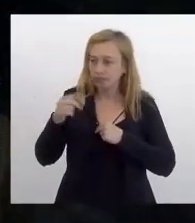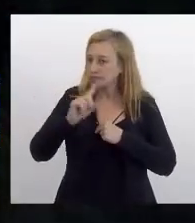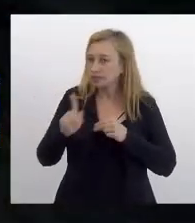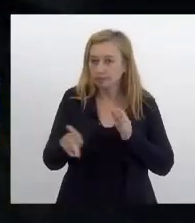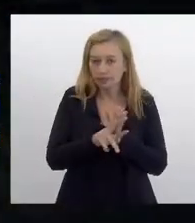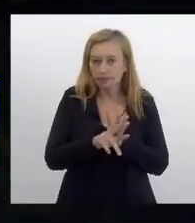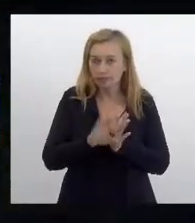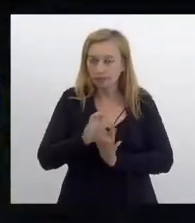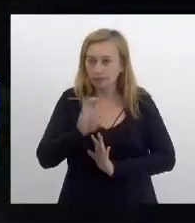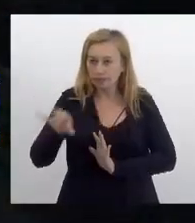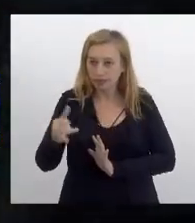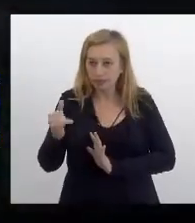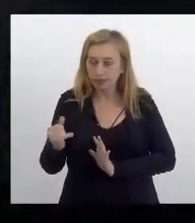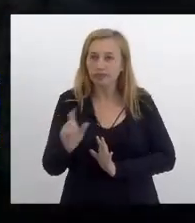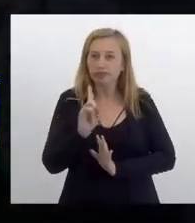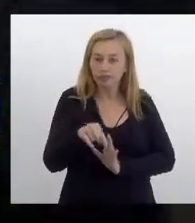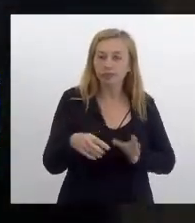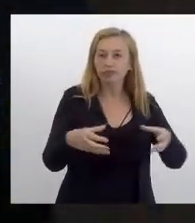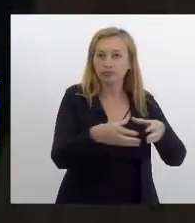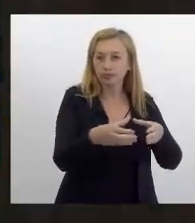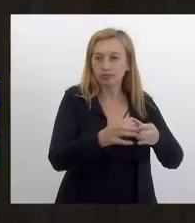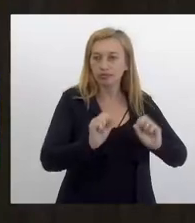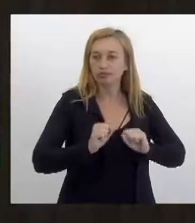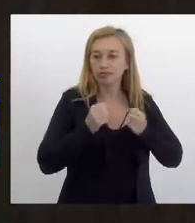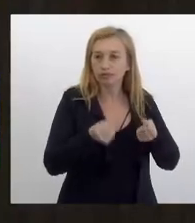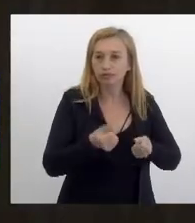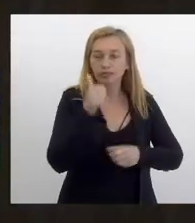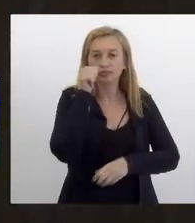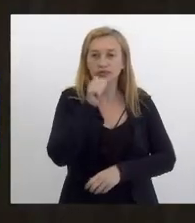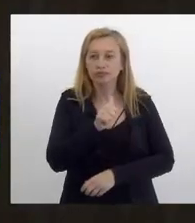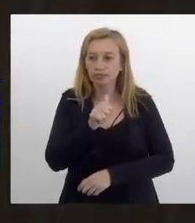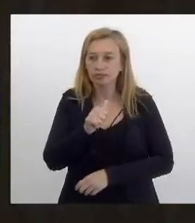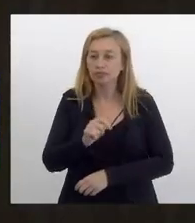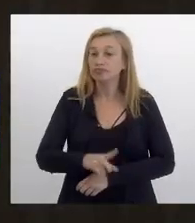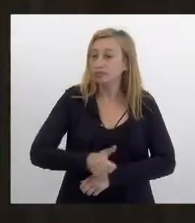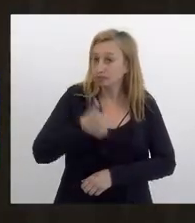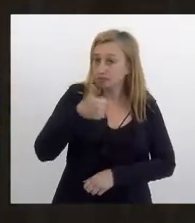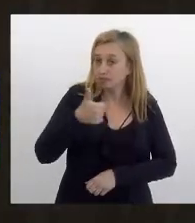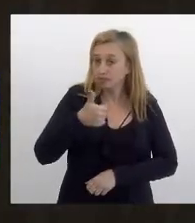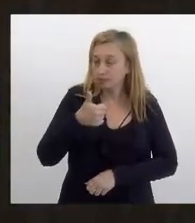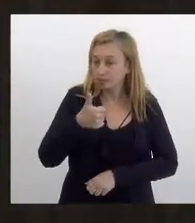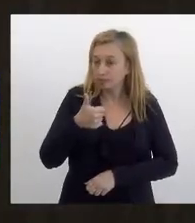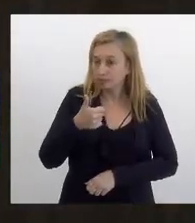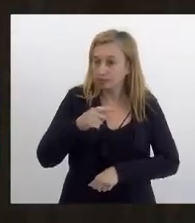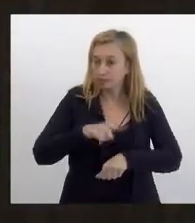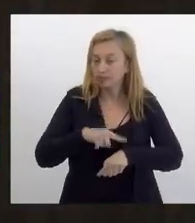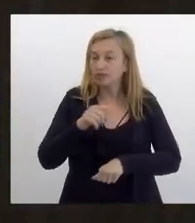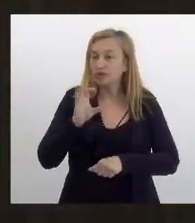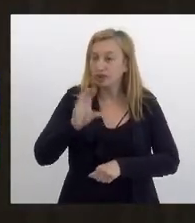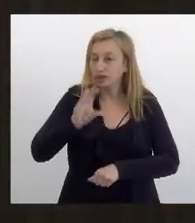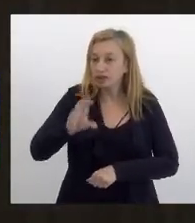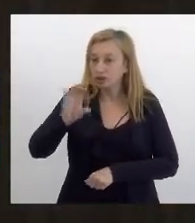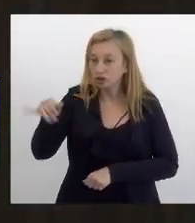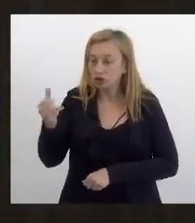CCJ, é da Comissão de Defesa das Mulheres. Então, esse é o primeiro ponto. A CCJ só ia